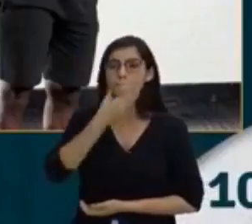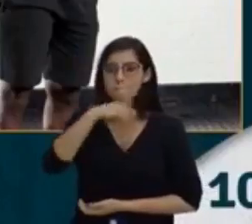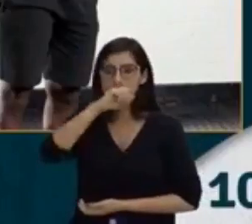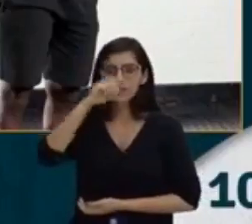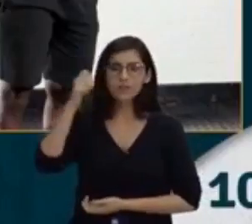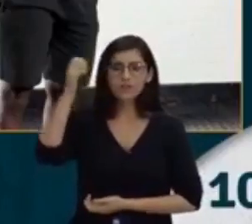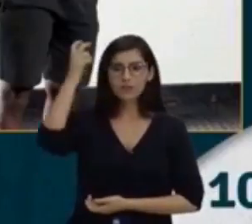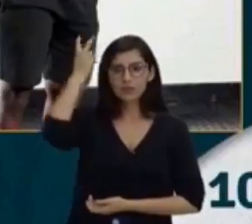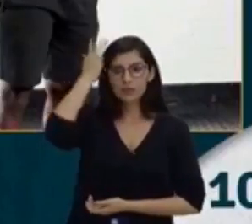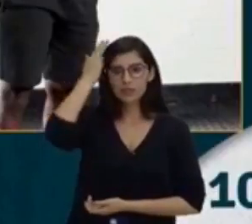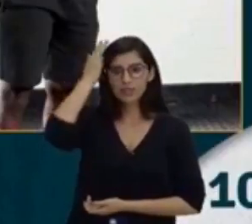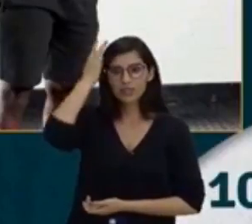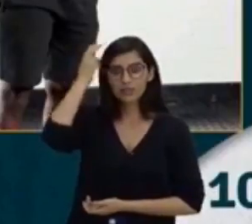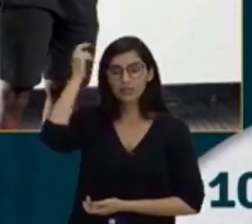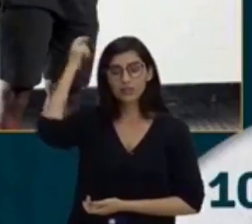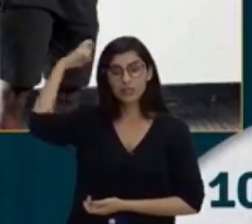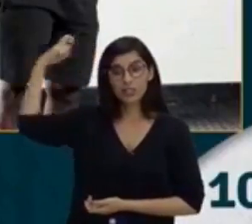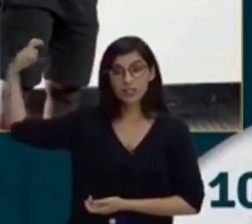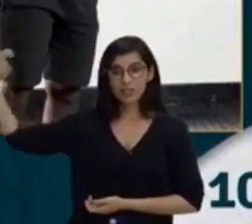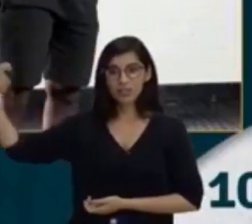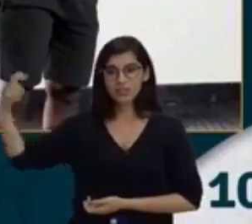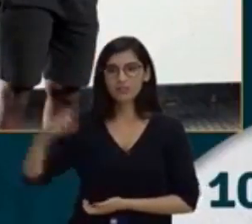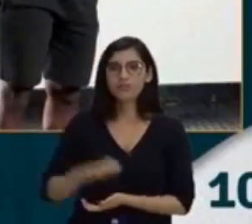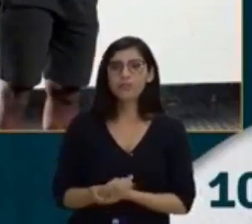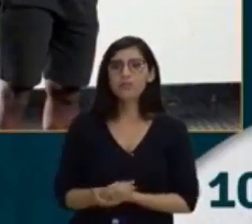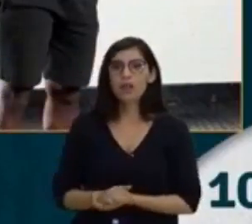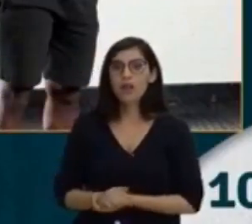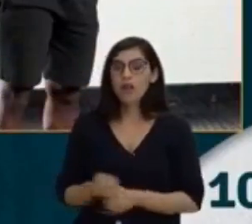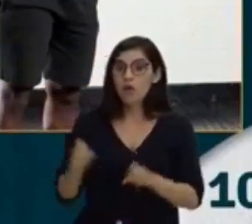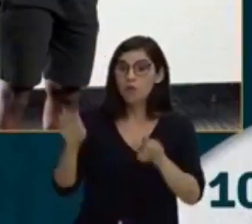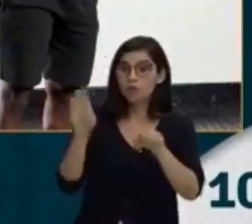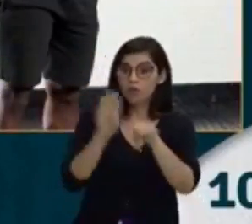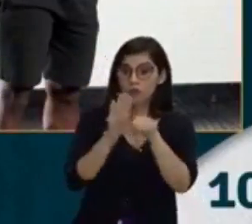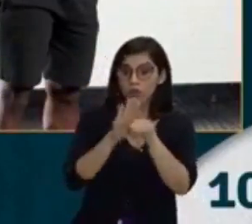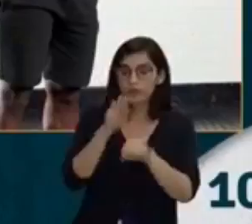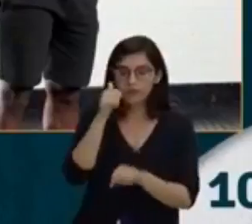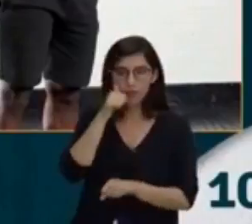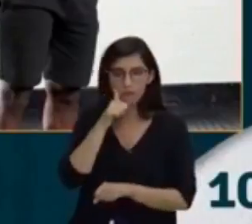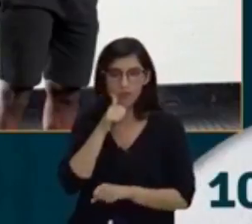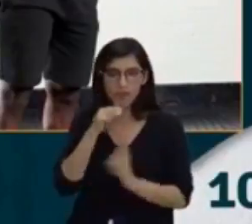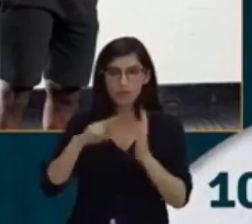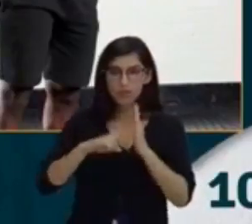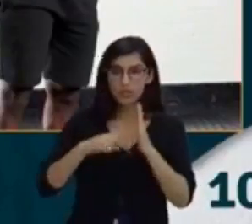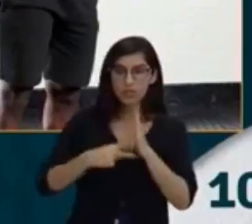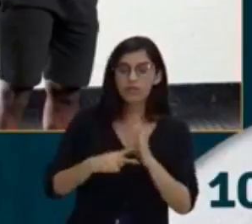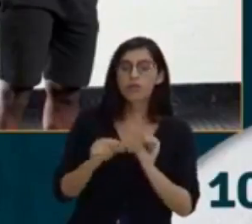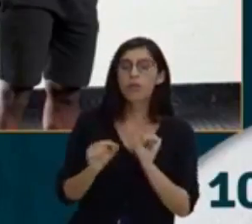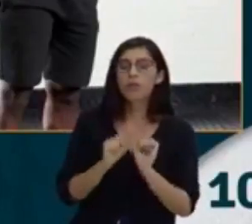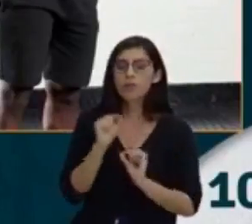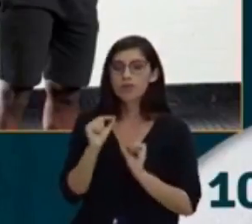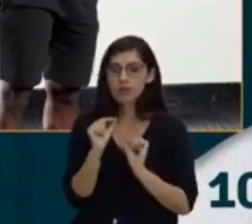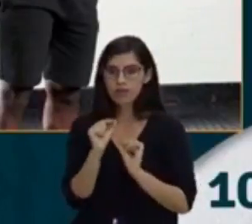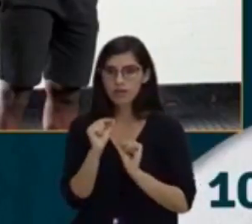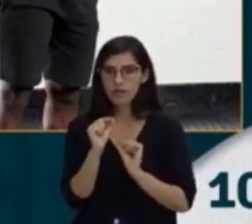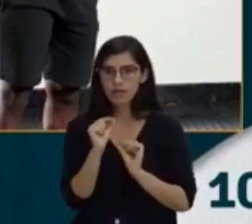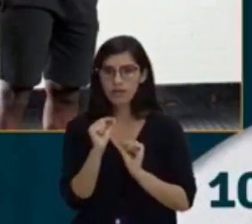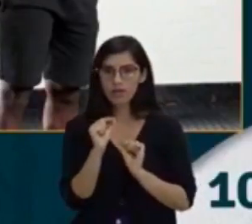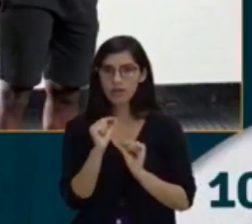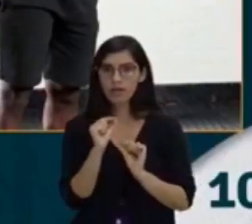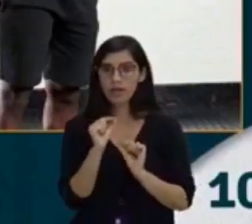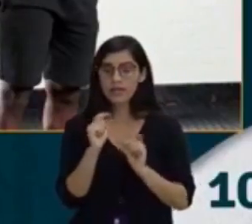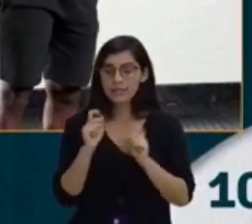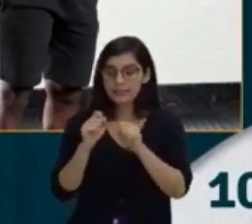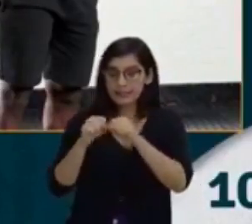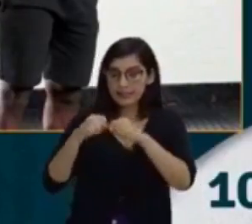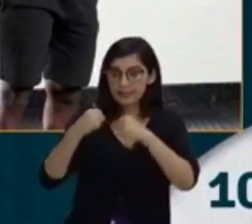substantivo feminino. Que significa, segundo o dicionário, o quê? Primeiro, ato ou efeito de